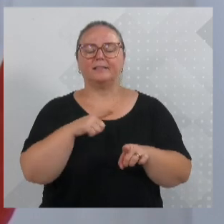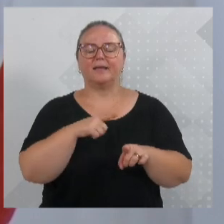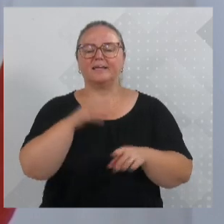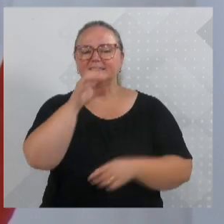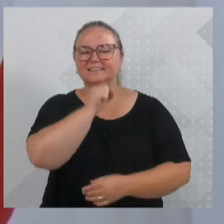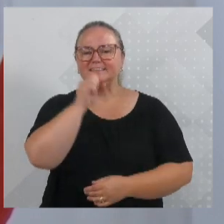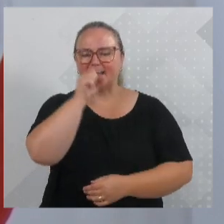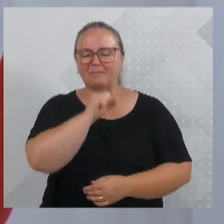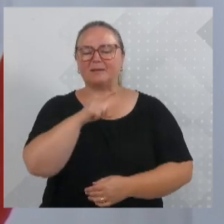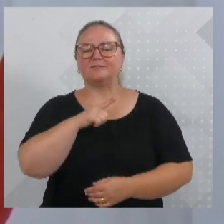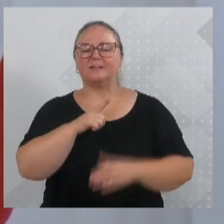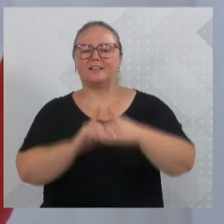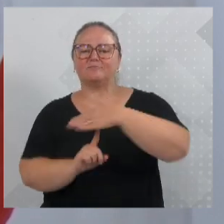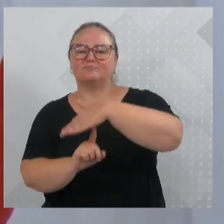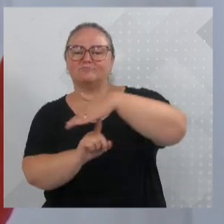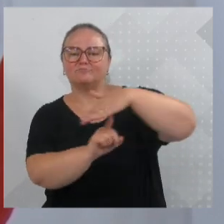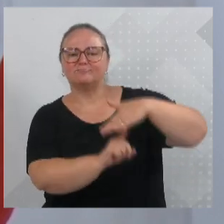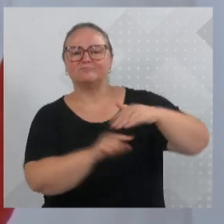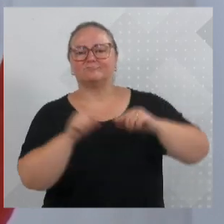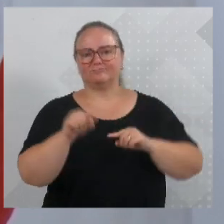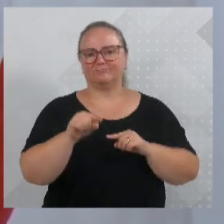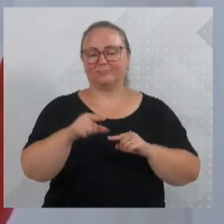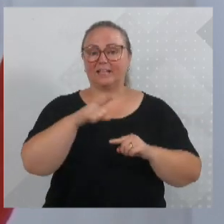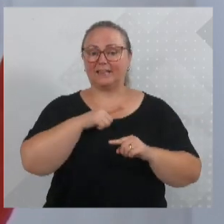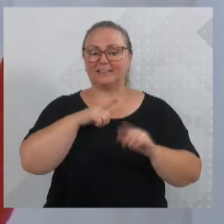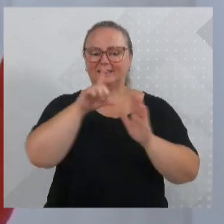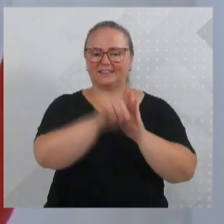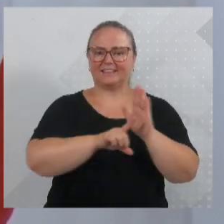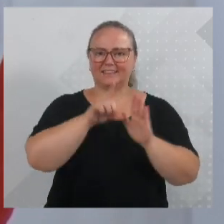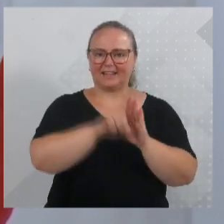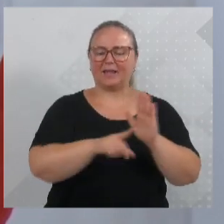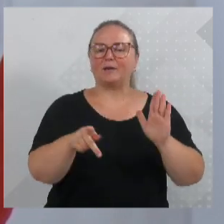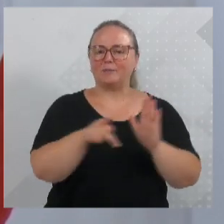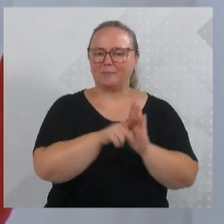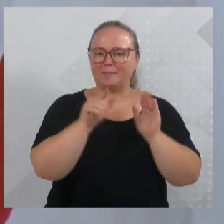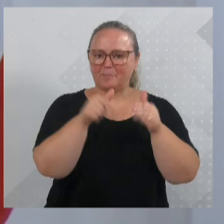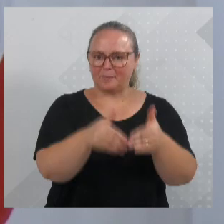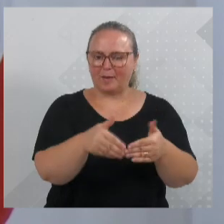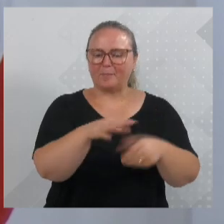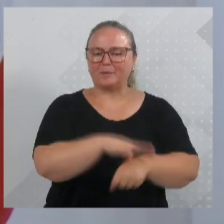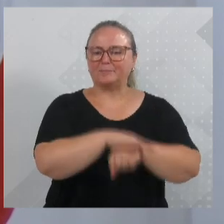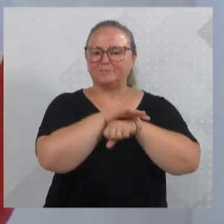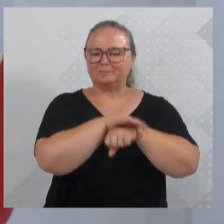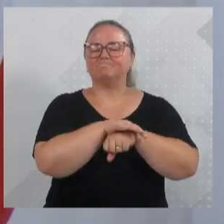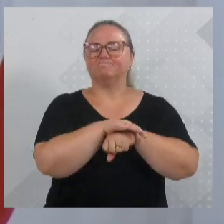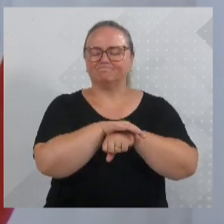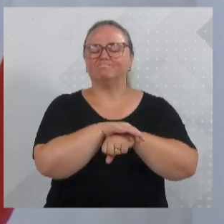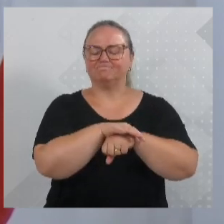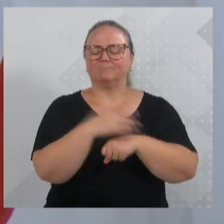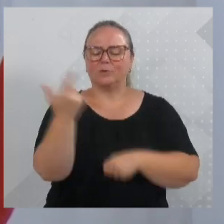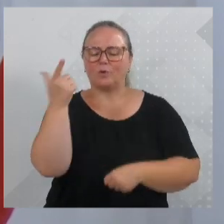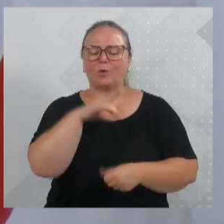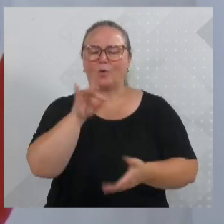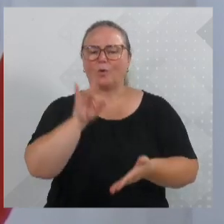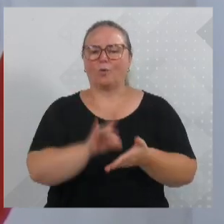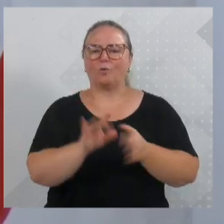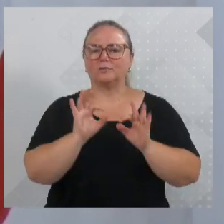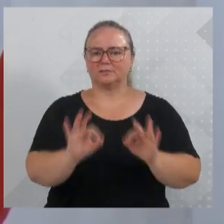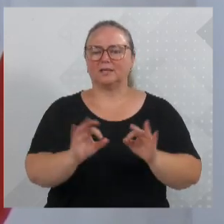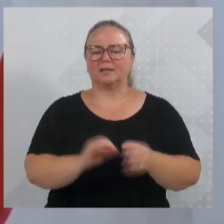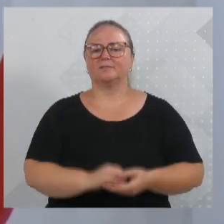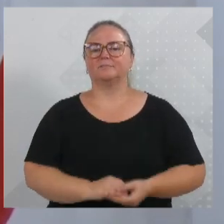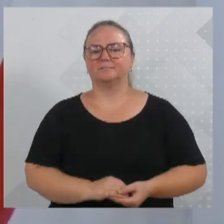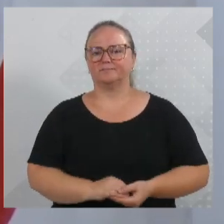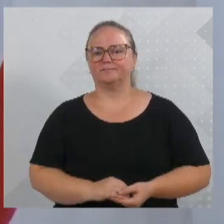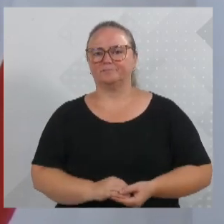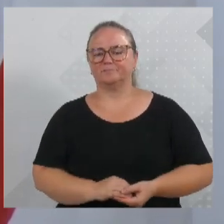sou um grande defensor das feirinhas municipais, nós fizemos uma legislação nessa casa que trouxe segurança jurídica e a garantia, enfim, de alguns